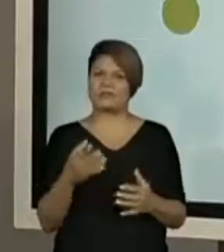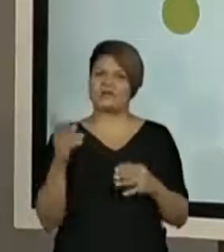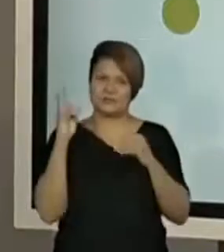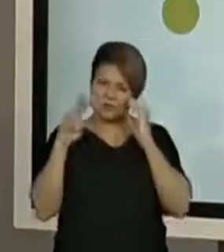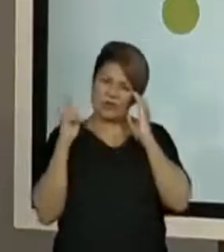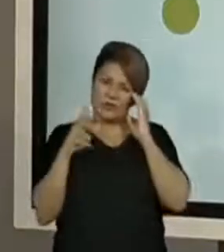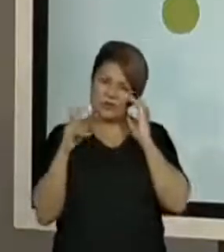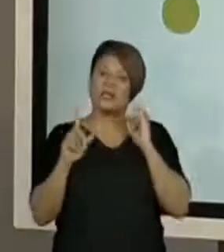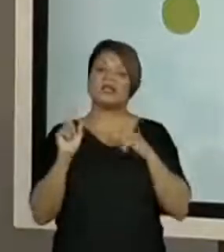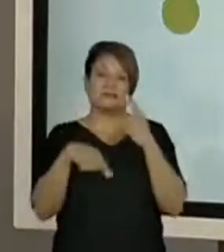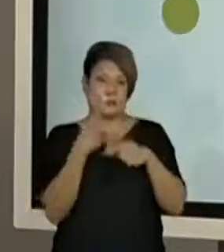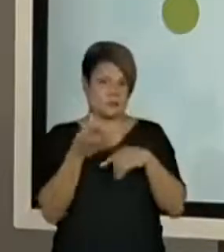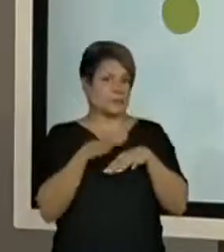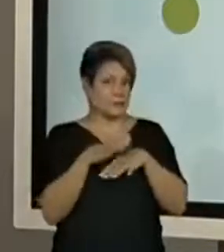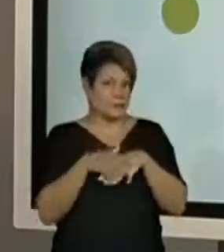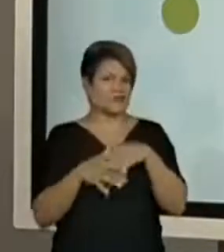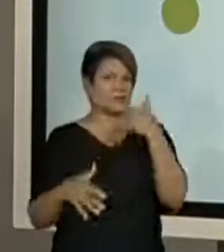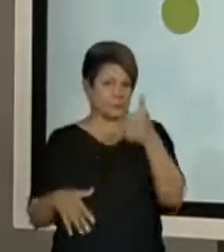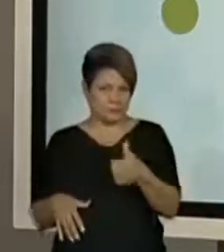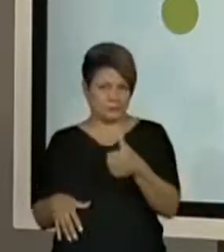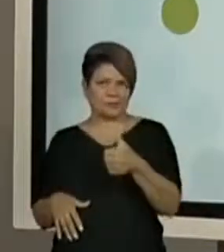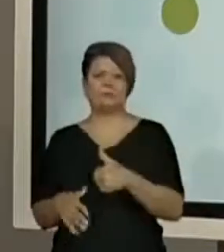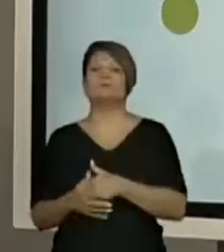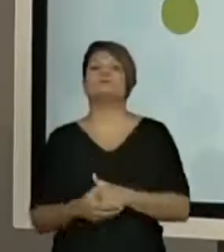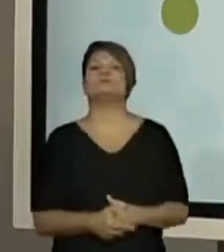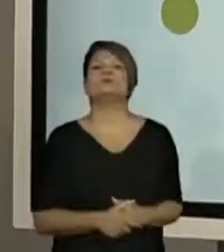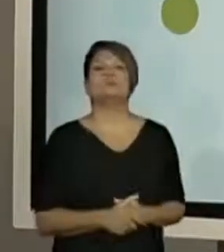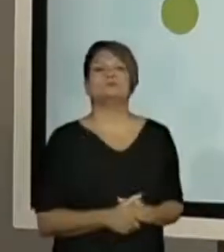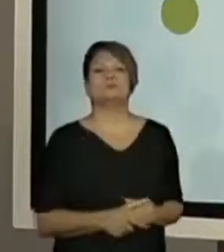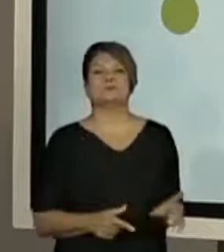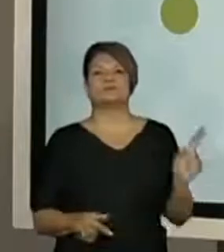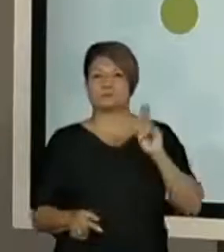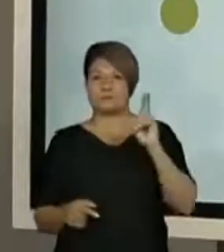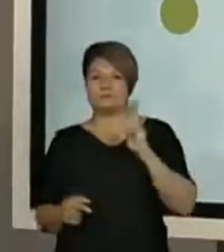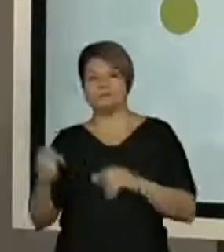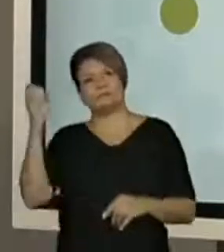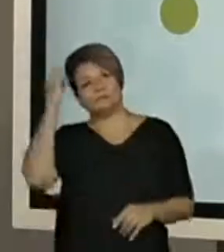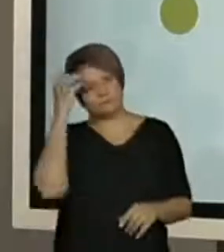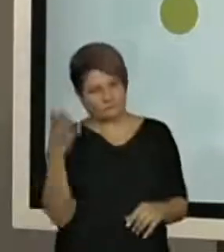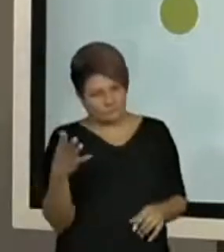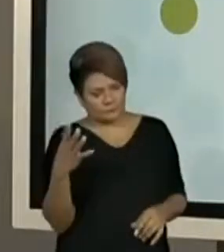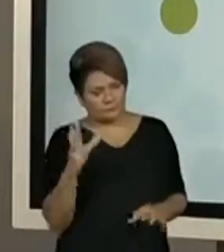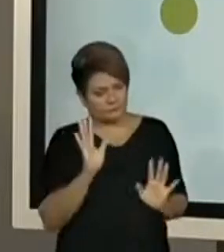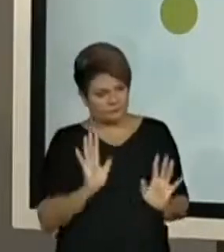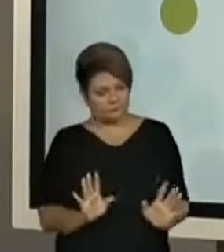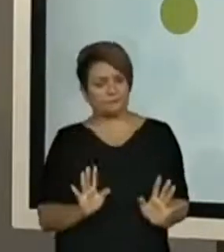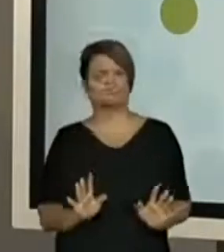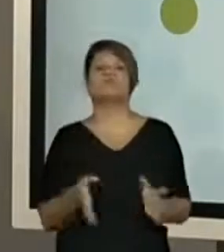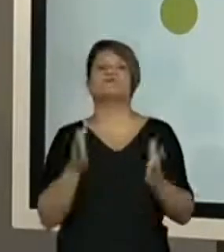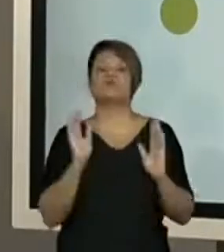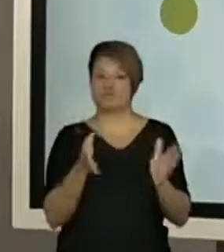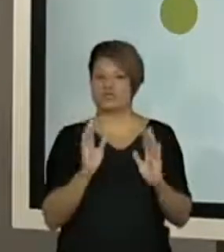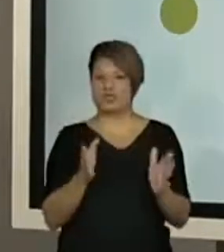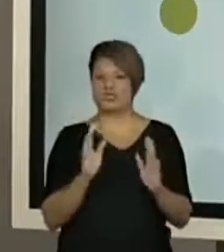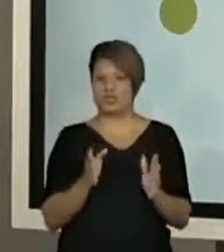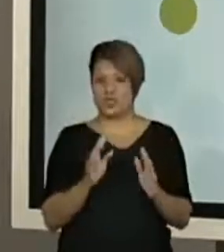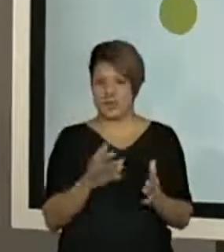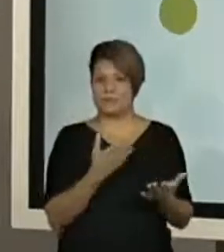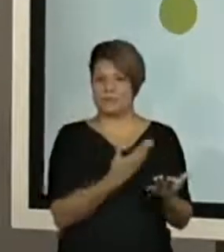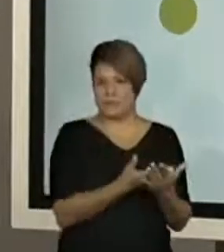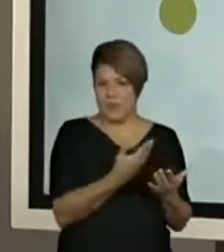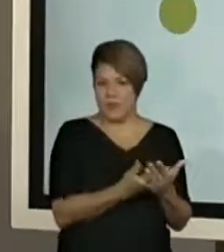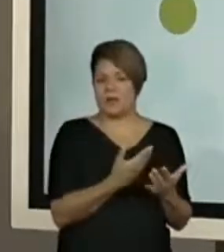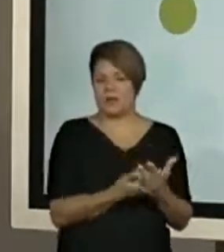depois vai ter uma aula de matemática. Não esqueçam então, se vocês já participaram de uma aula de língua portuguesa, o